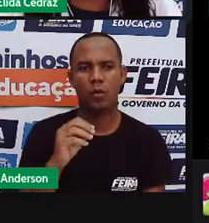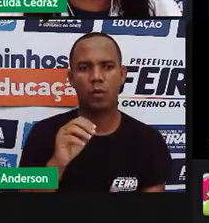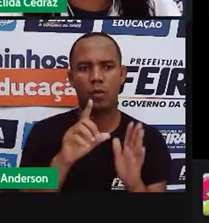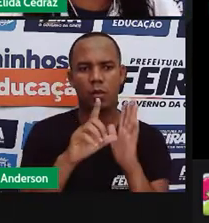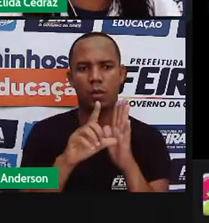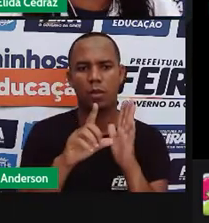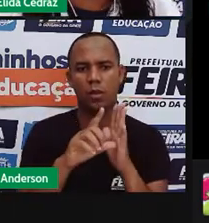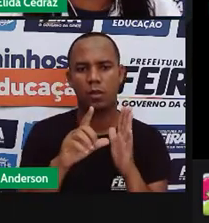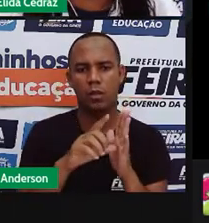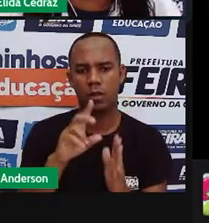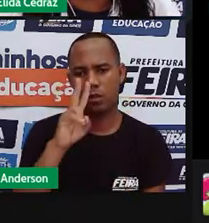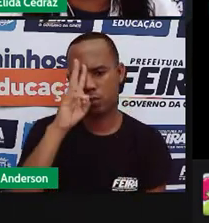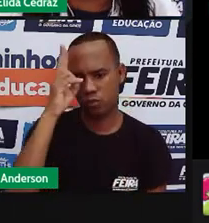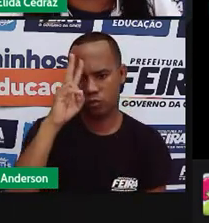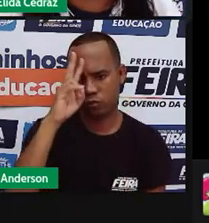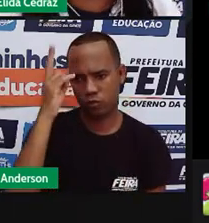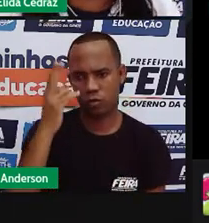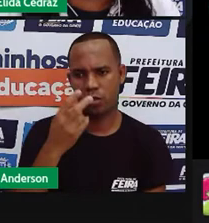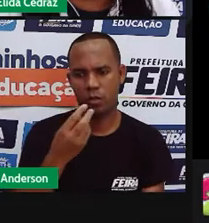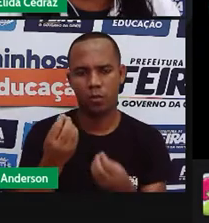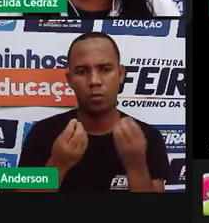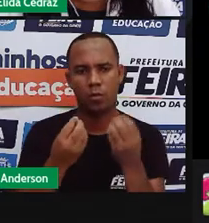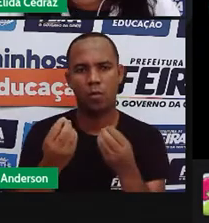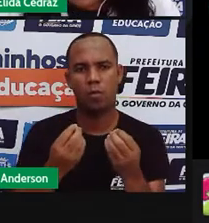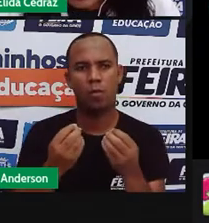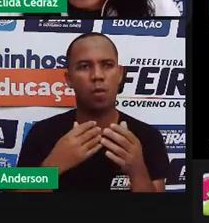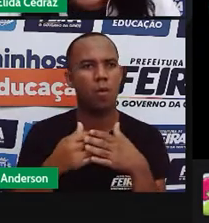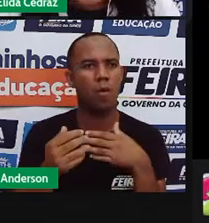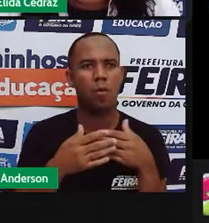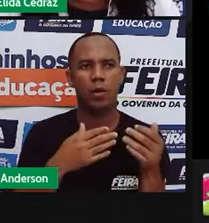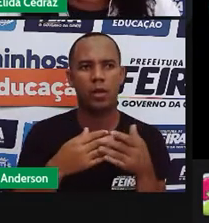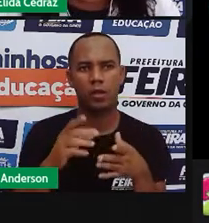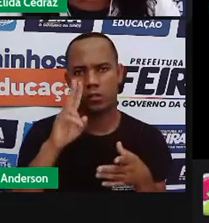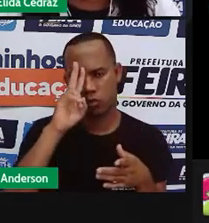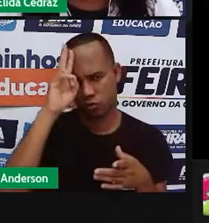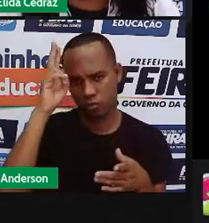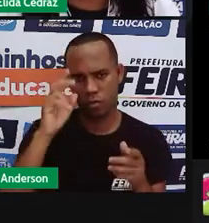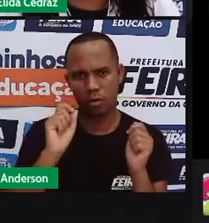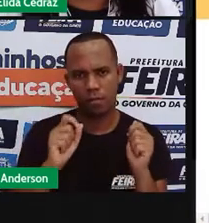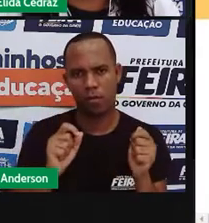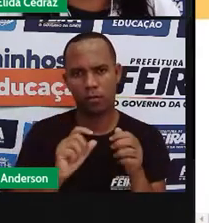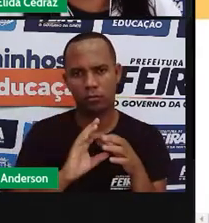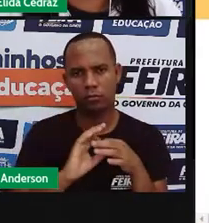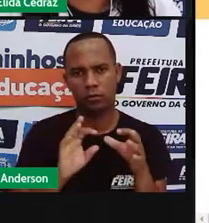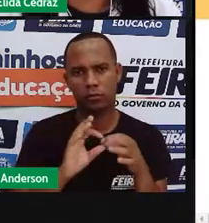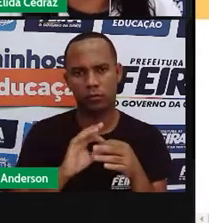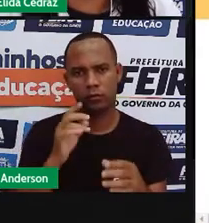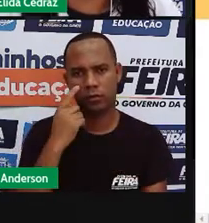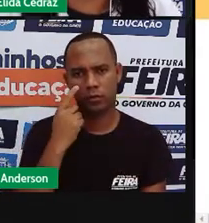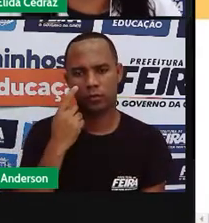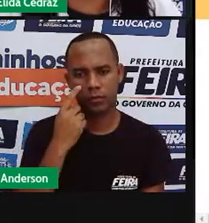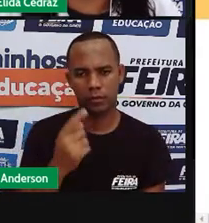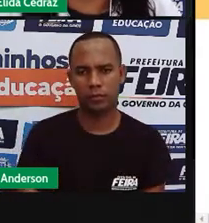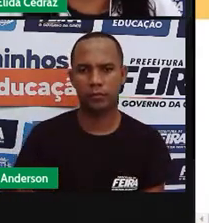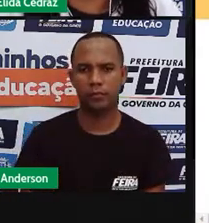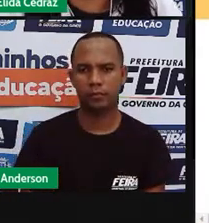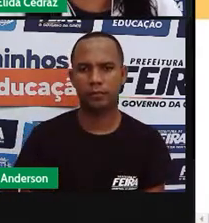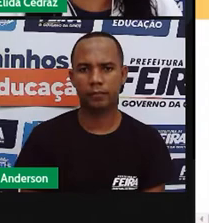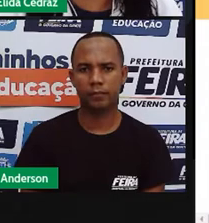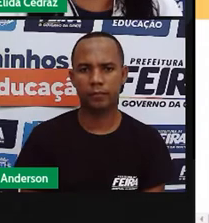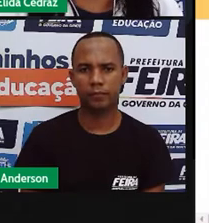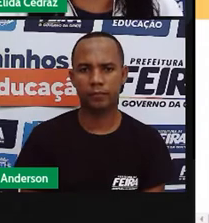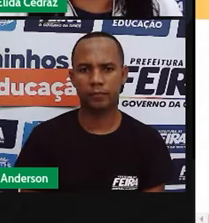histórias e você pode ouvir a história que você quiser. E a própria trouxe esse aqui o era uma vez.